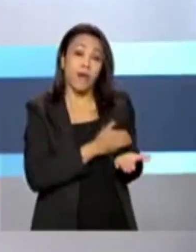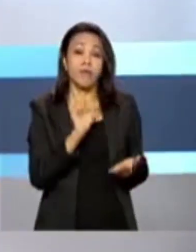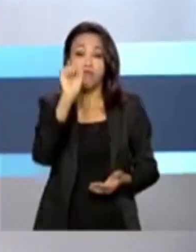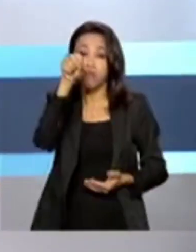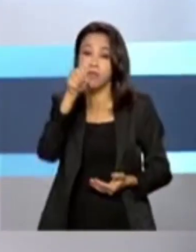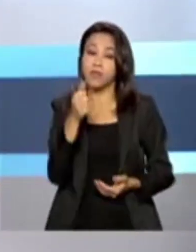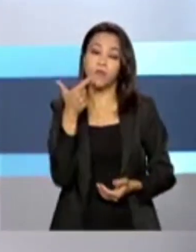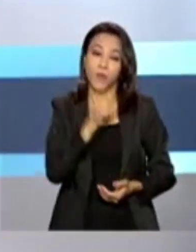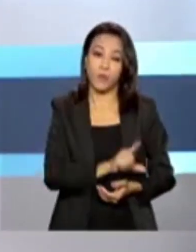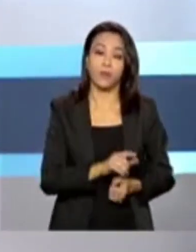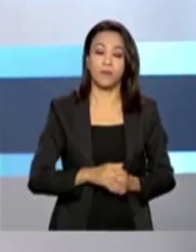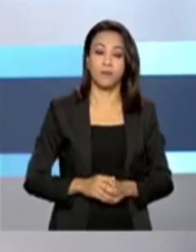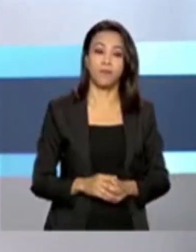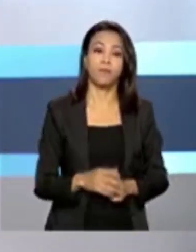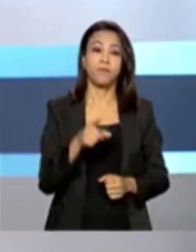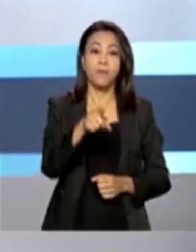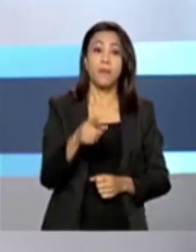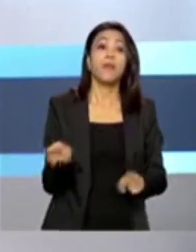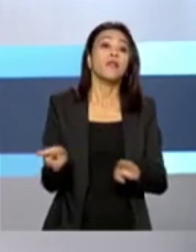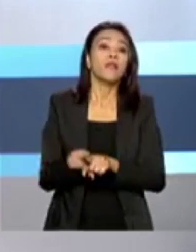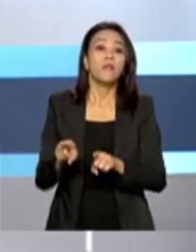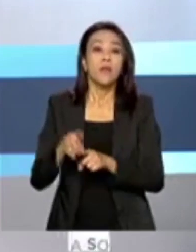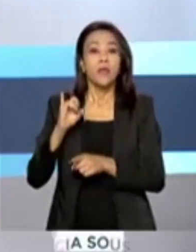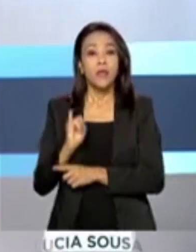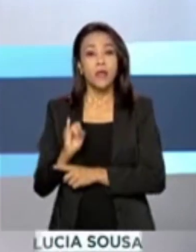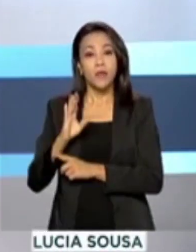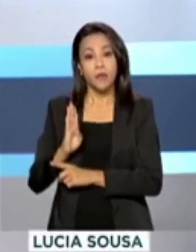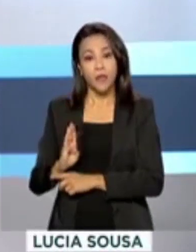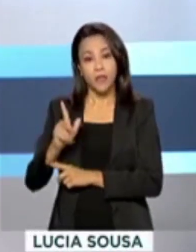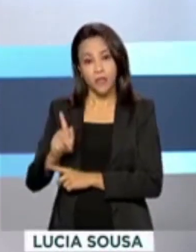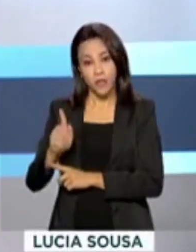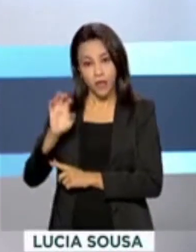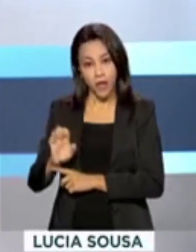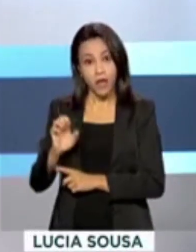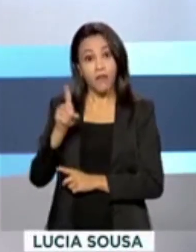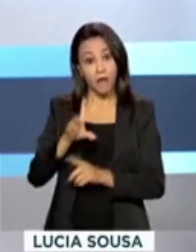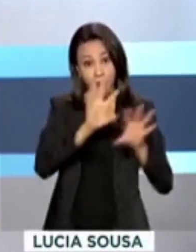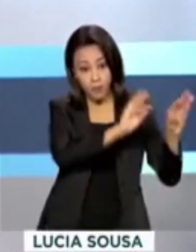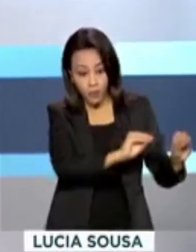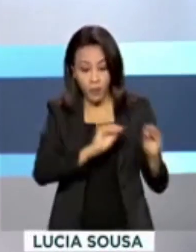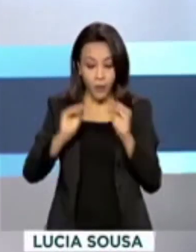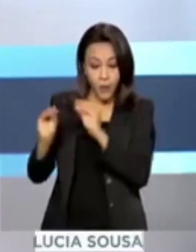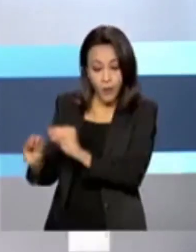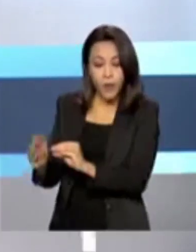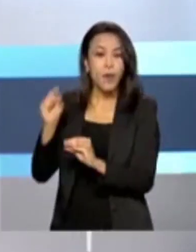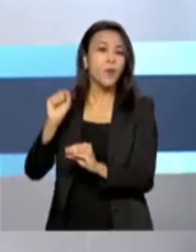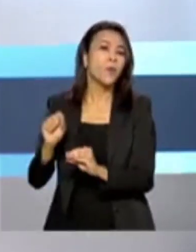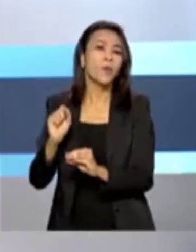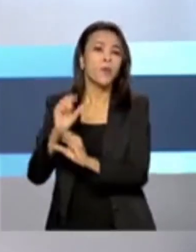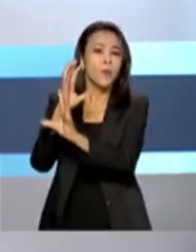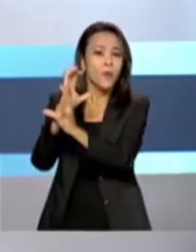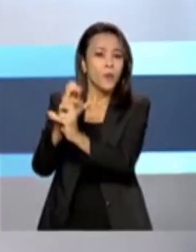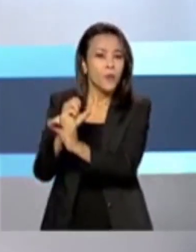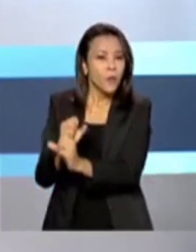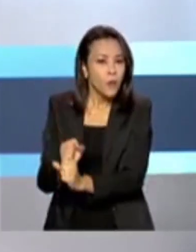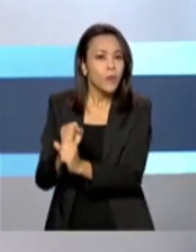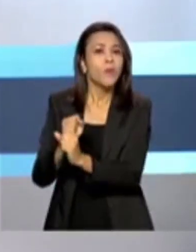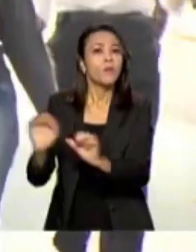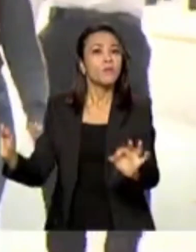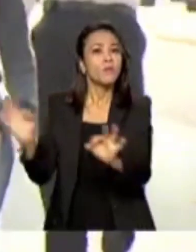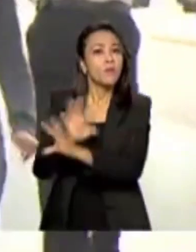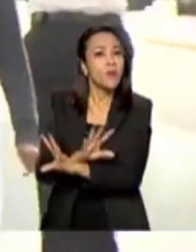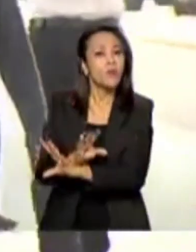E o IBGE vai prorrogar a coleta de dados do Censo Demográfico 2022 para o início de dezembro.